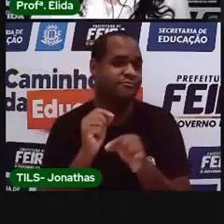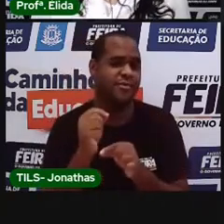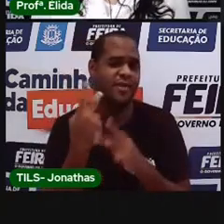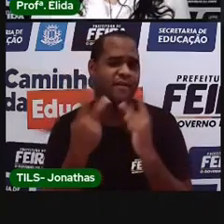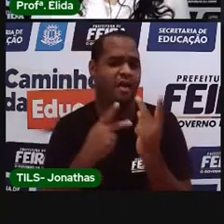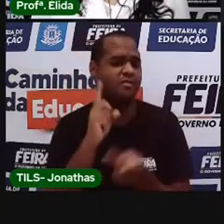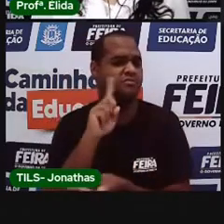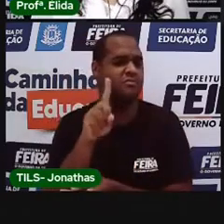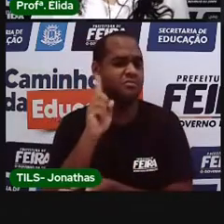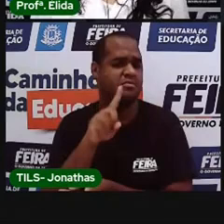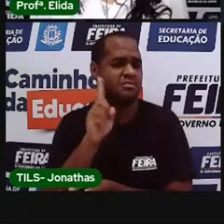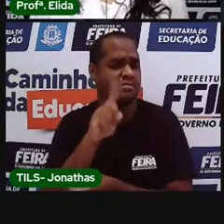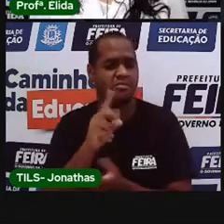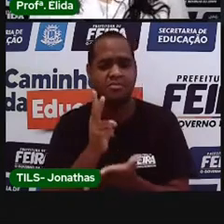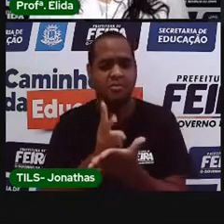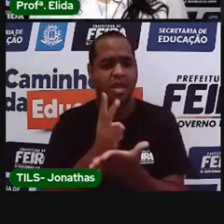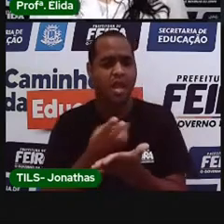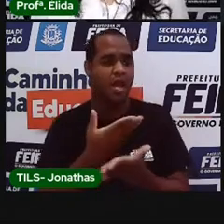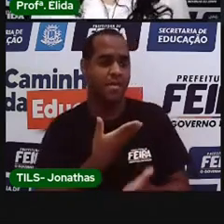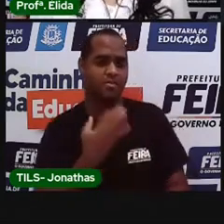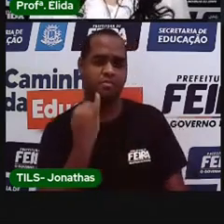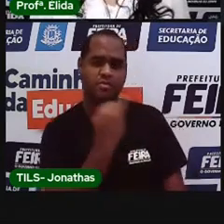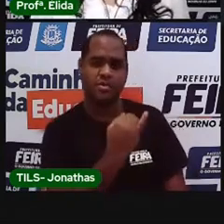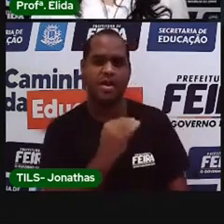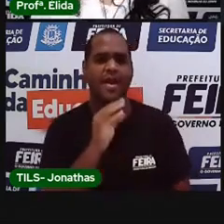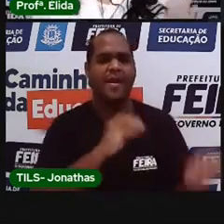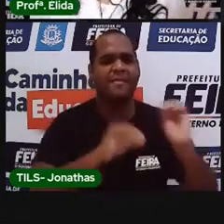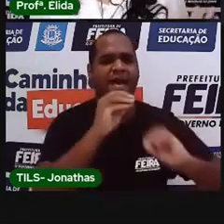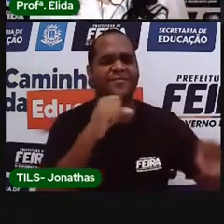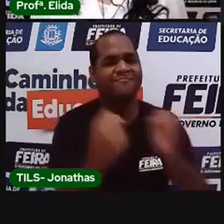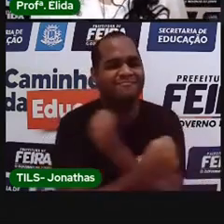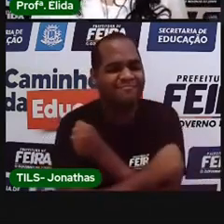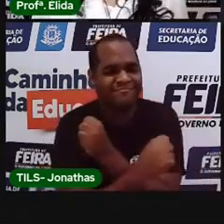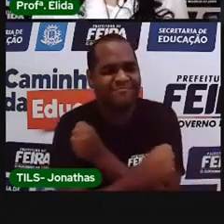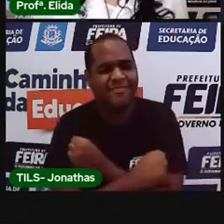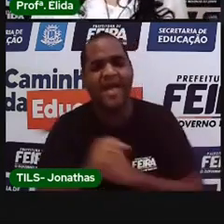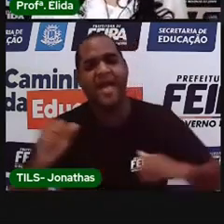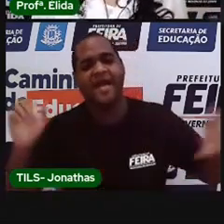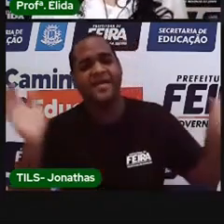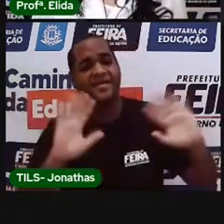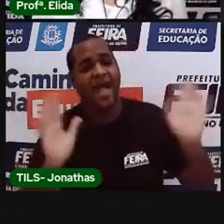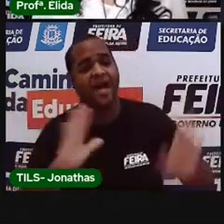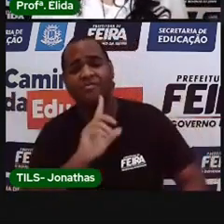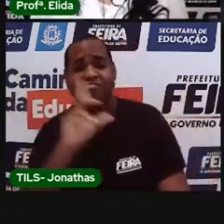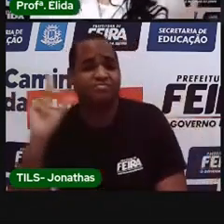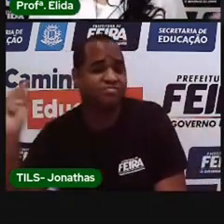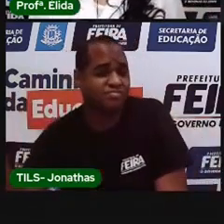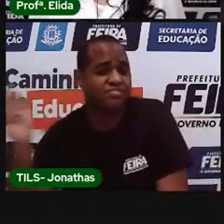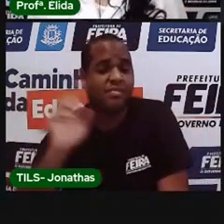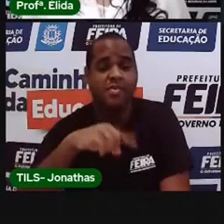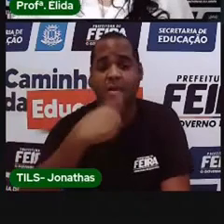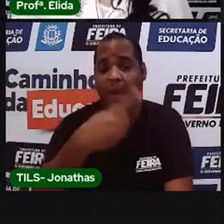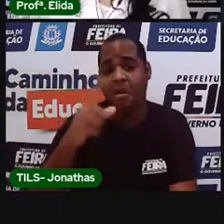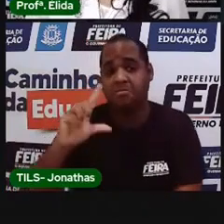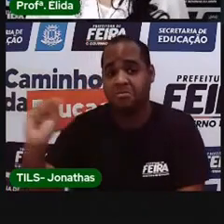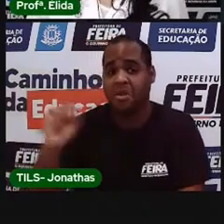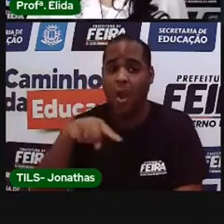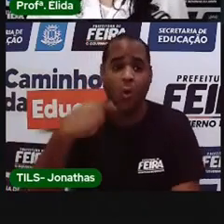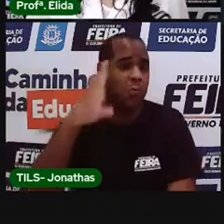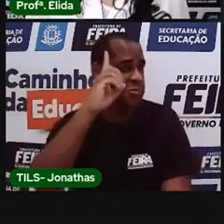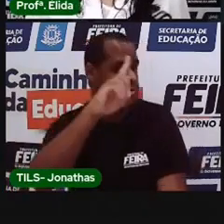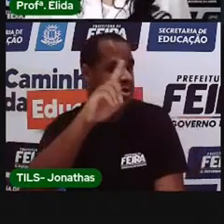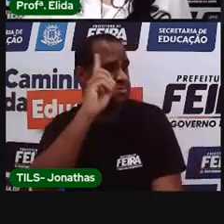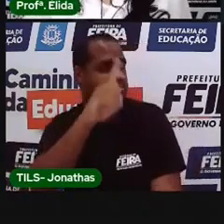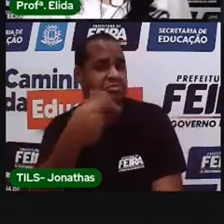você fala com um amigo. Você manda beijos, abraços, até breve, até mais, até outro